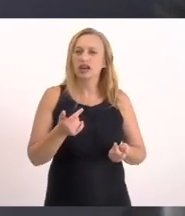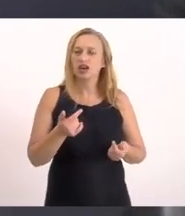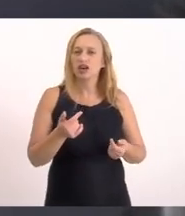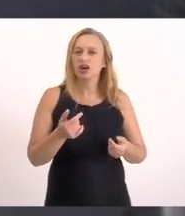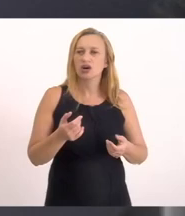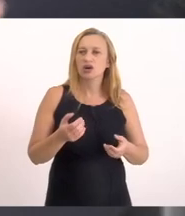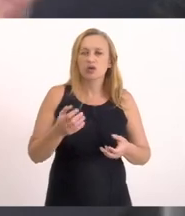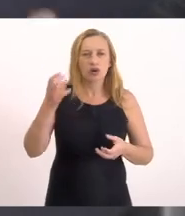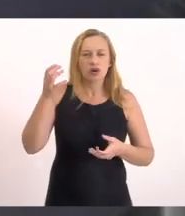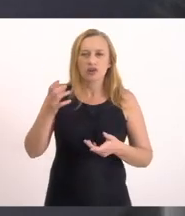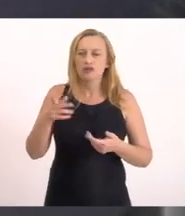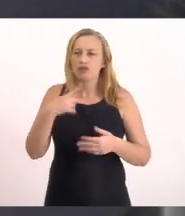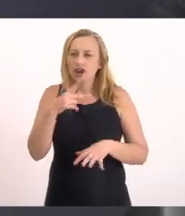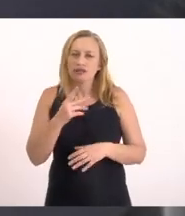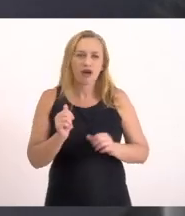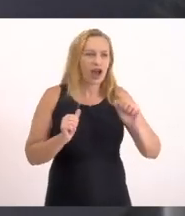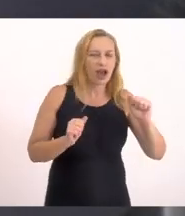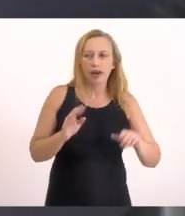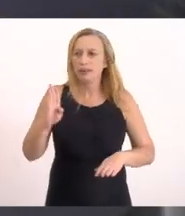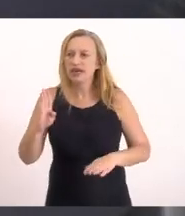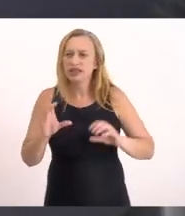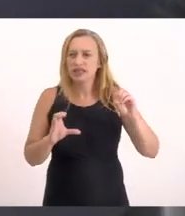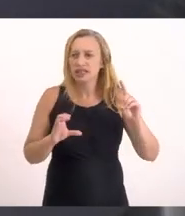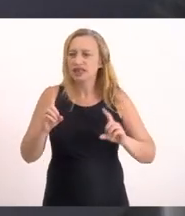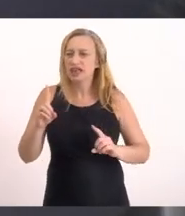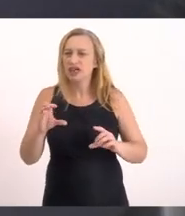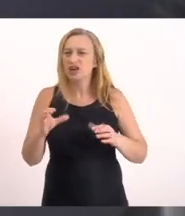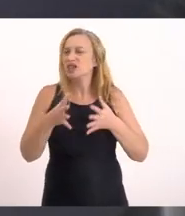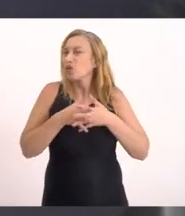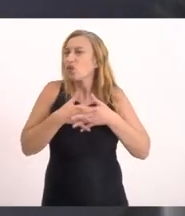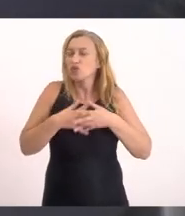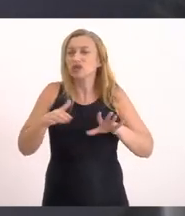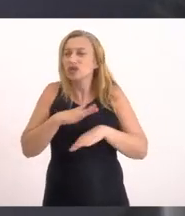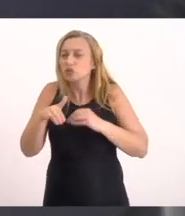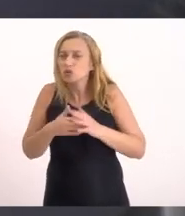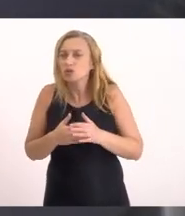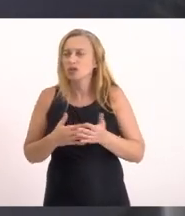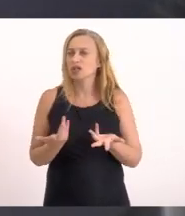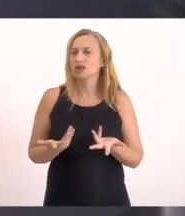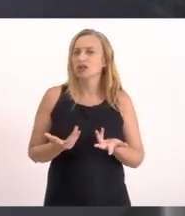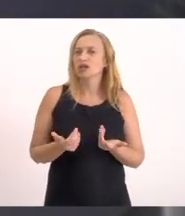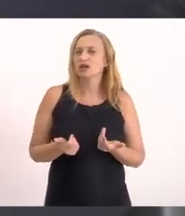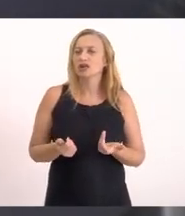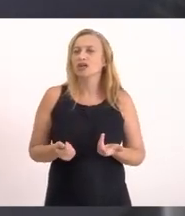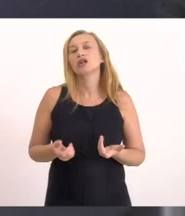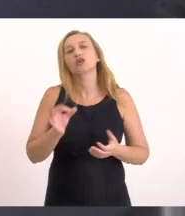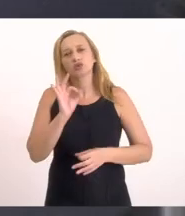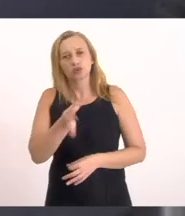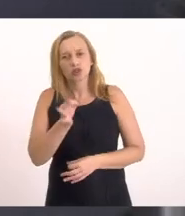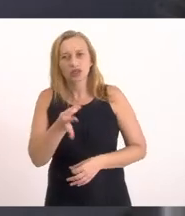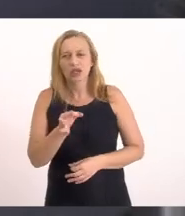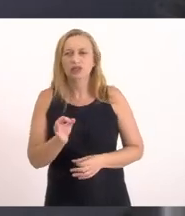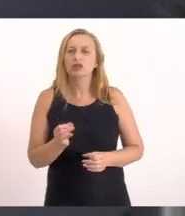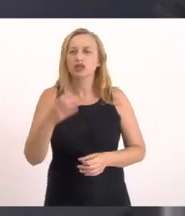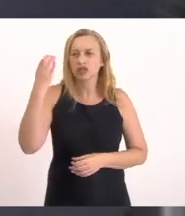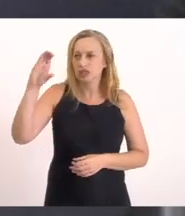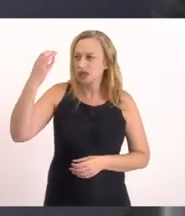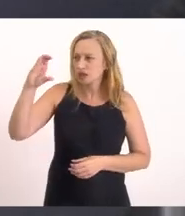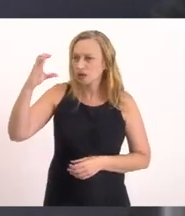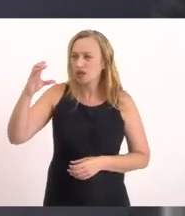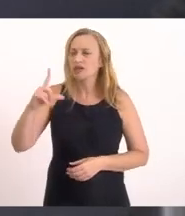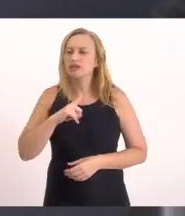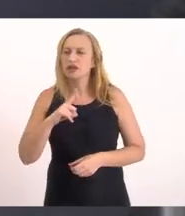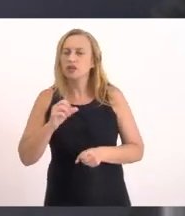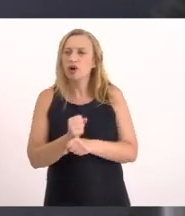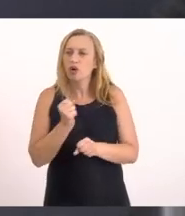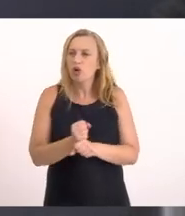empurro Em Saquarema Com Prefeitura INEA Governo do Estado Então isso tem que acabar Acho que de fato Em Niterói A gente também tem Uma